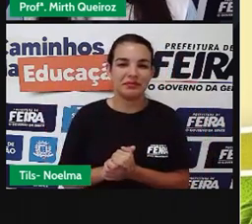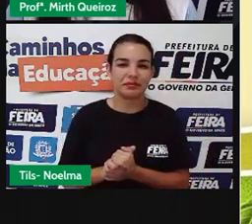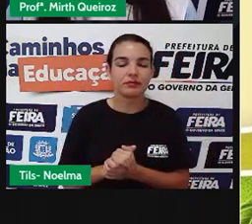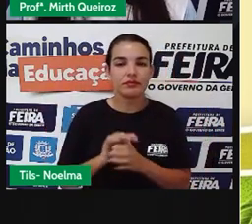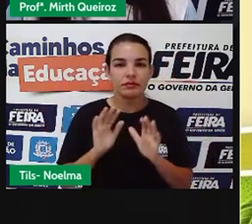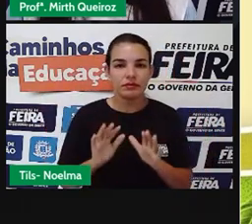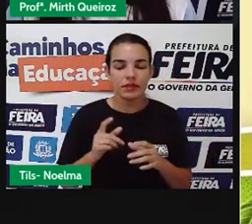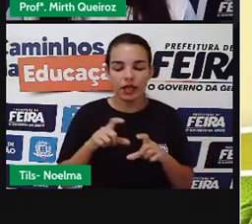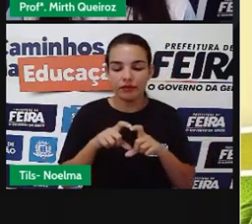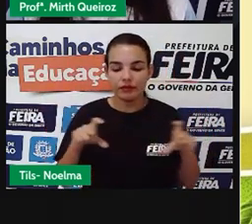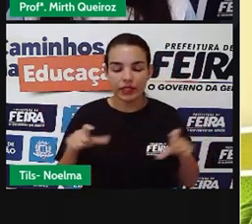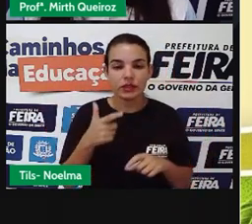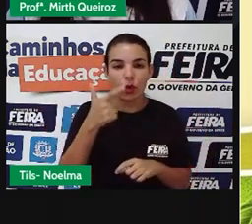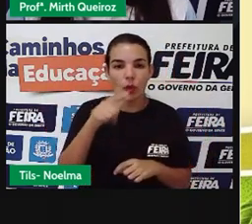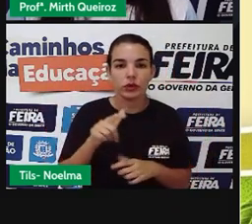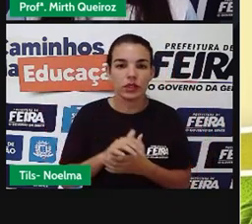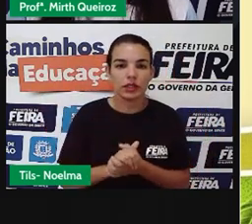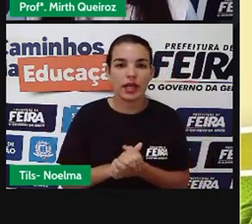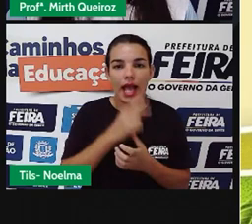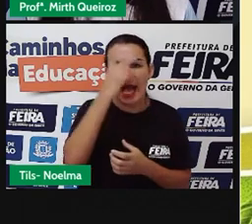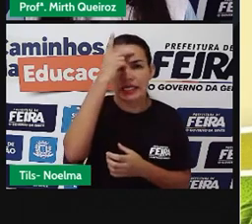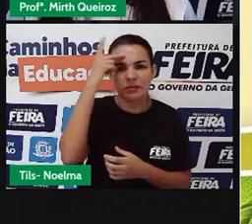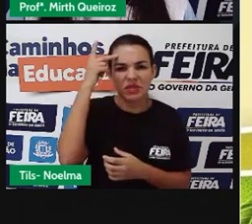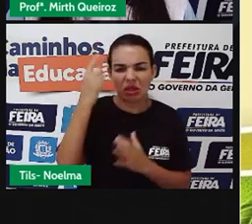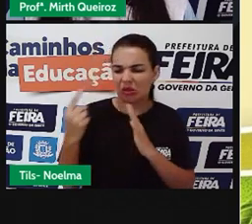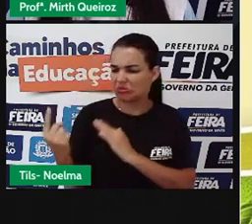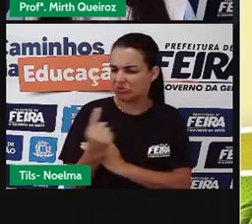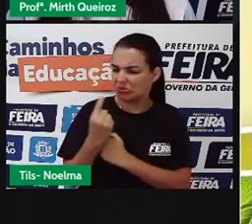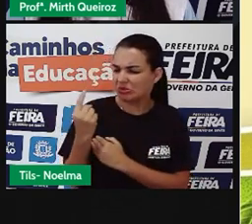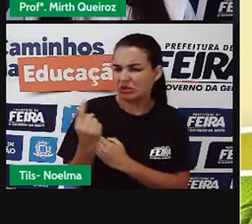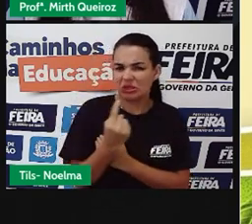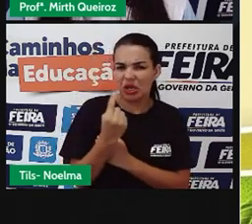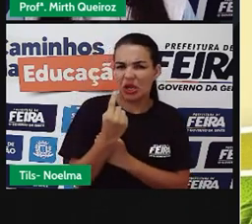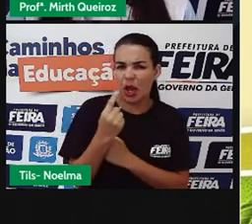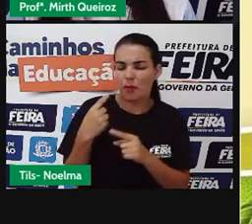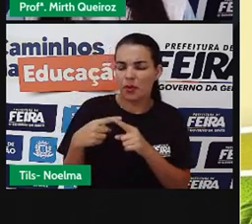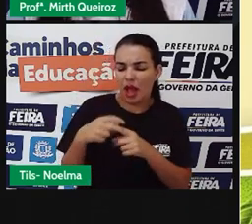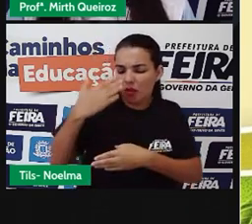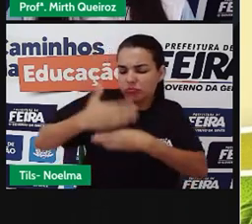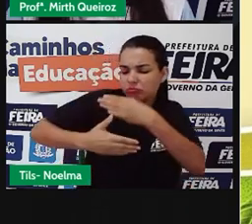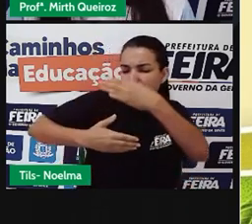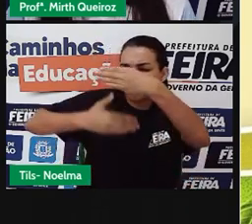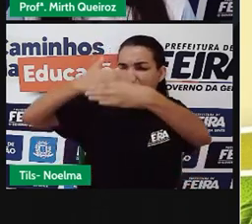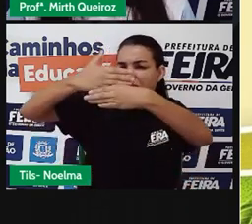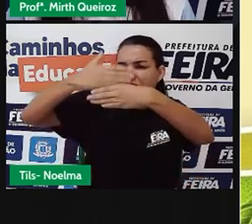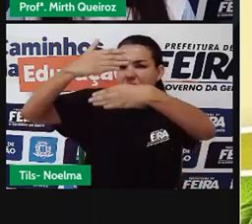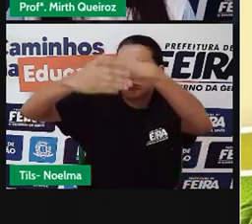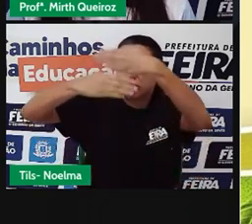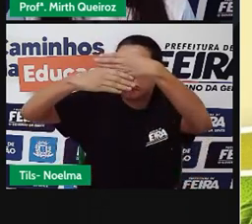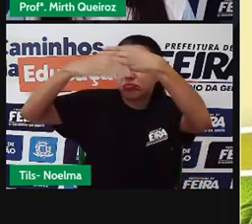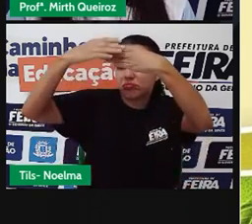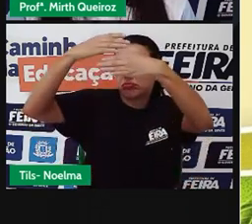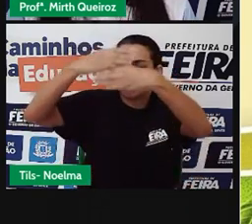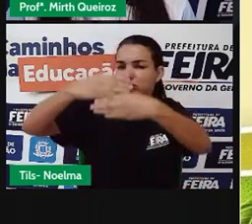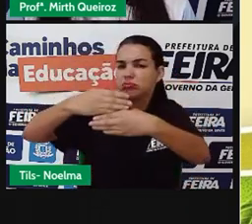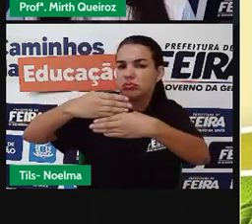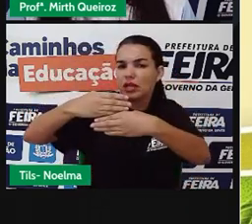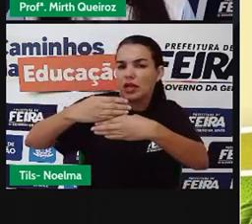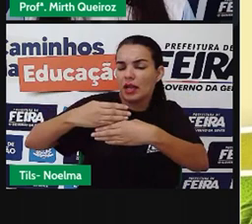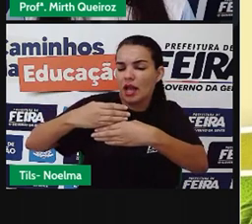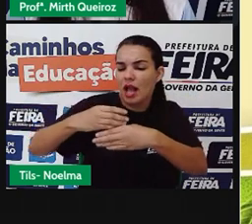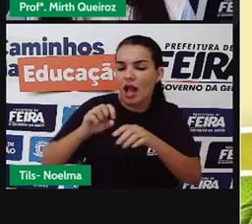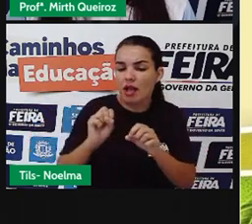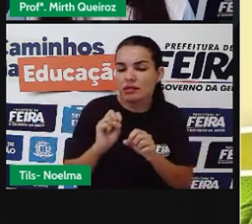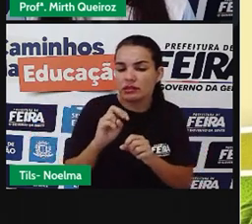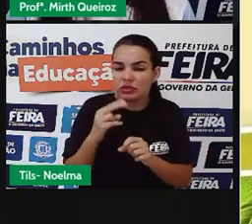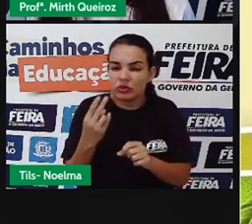As pessoas são solitárias porque constroem muros ao invés de pôr. Olha a outra lição ali. Por